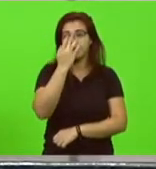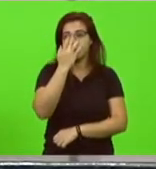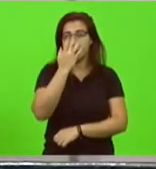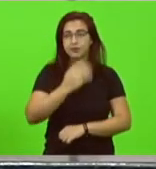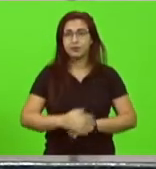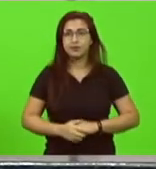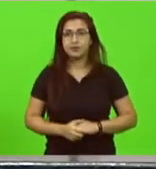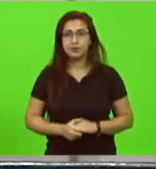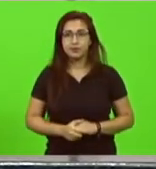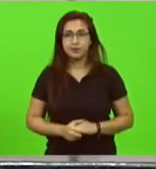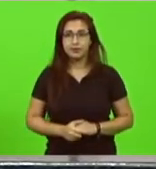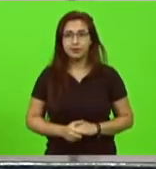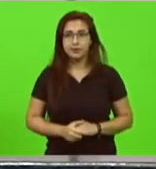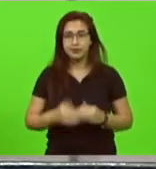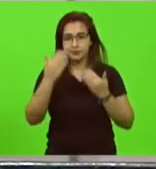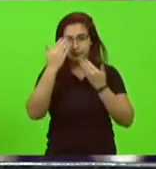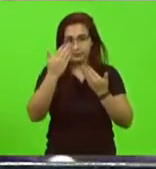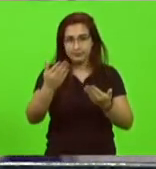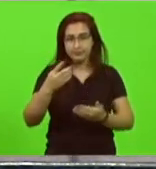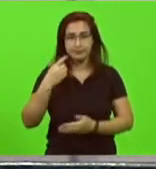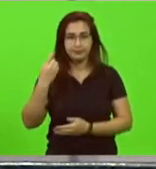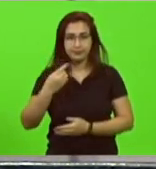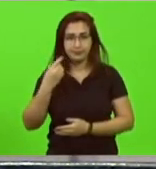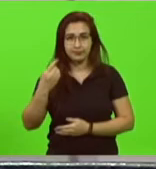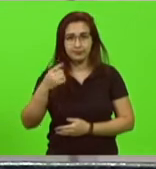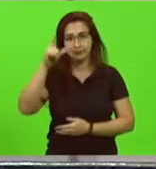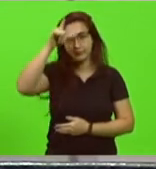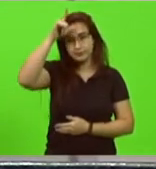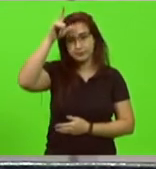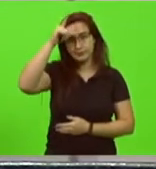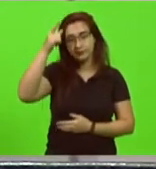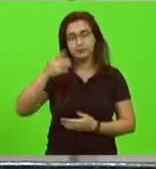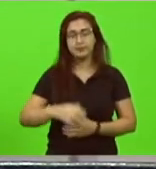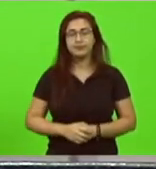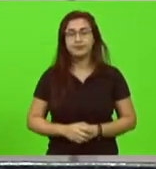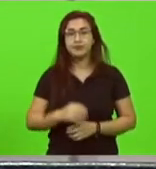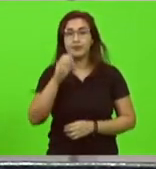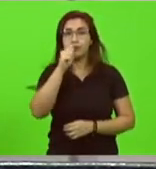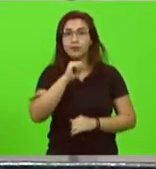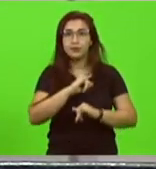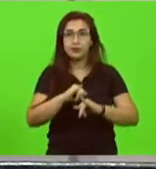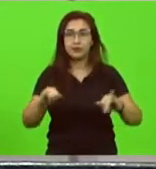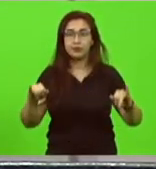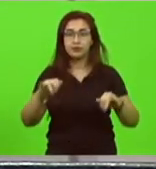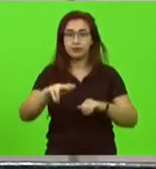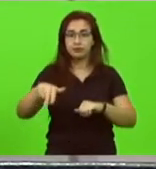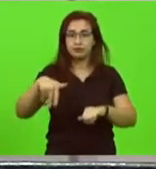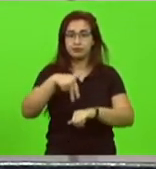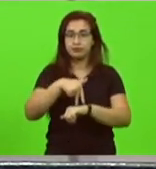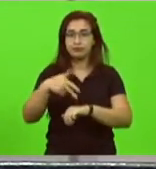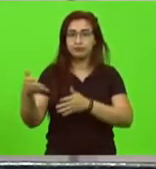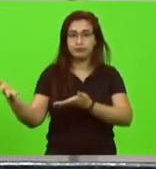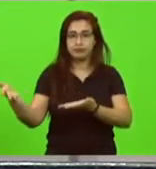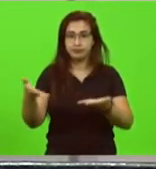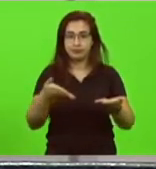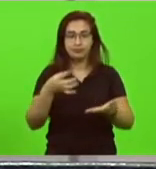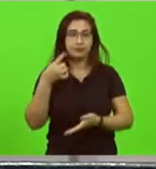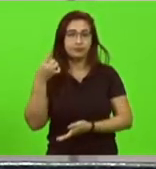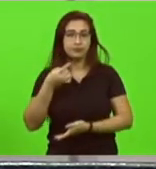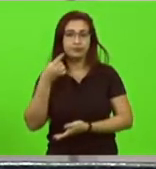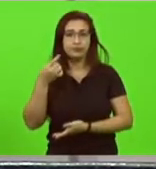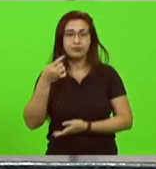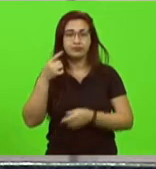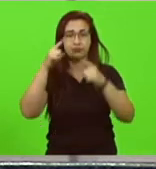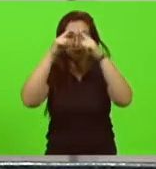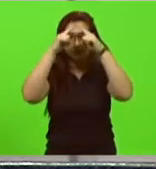obrigado deputado sargento lima ainda nas breves comunicações com a palavra deputado neodis